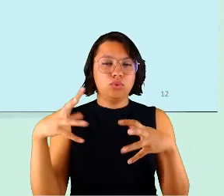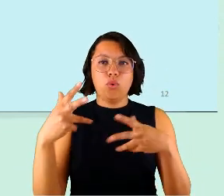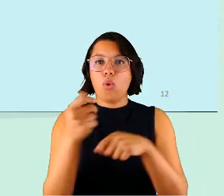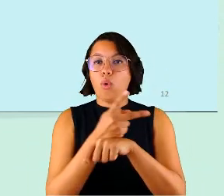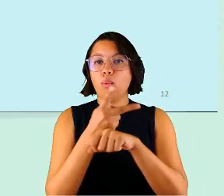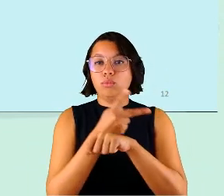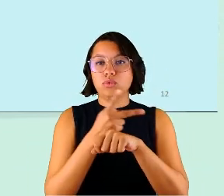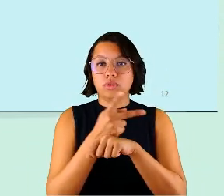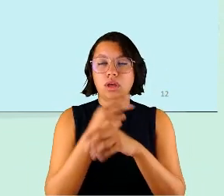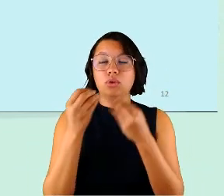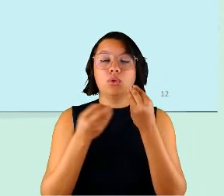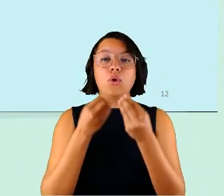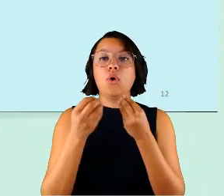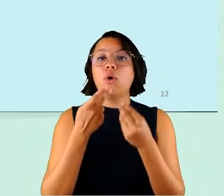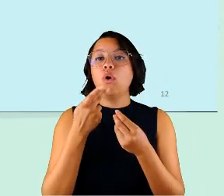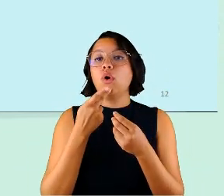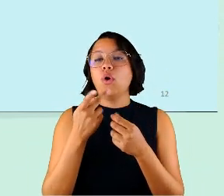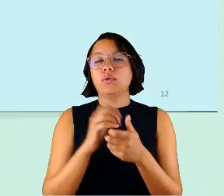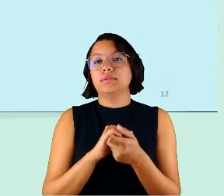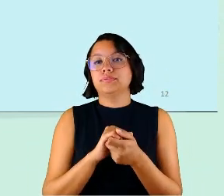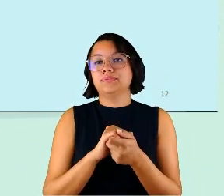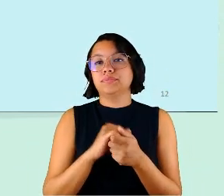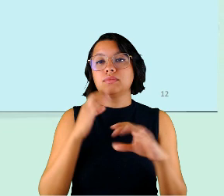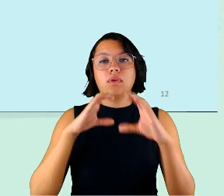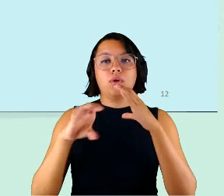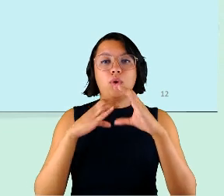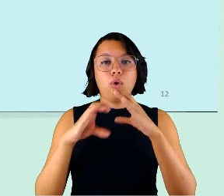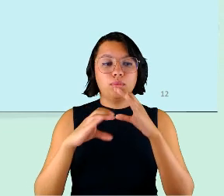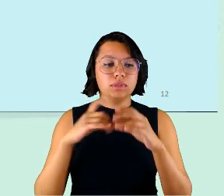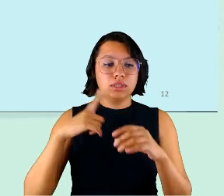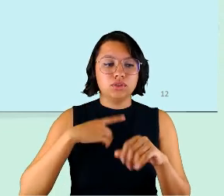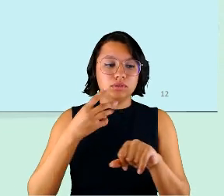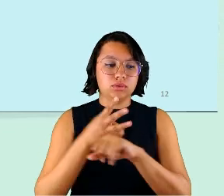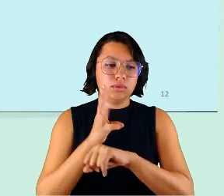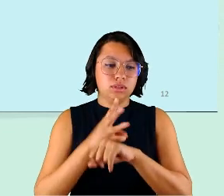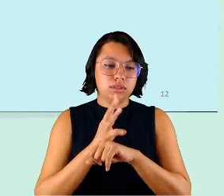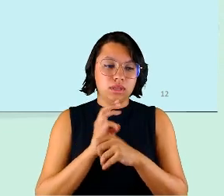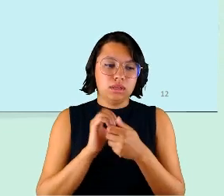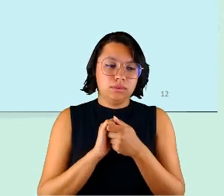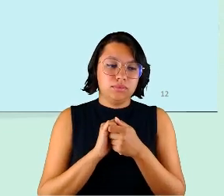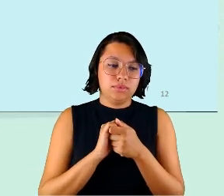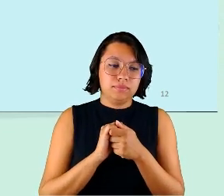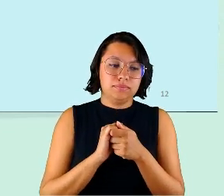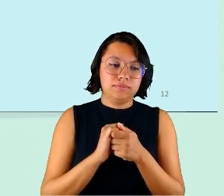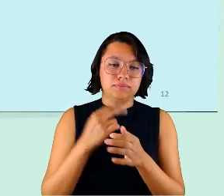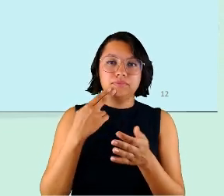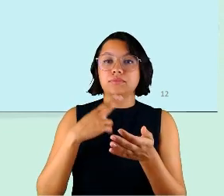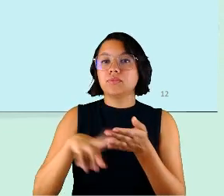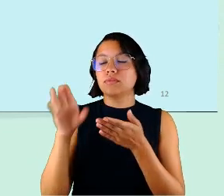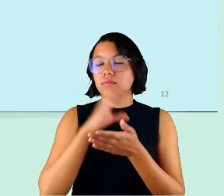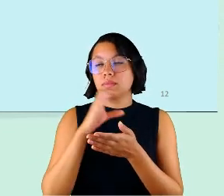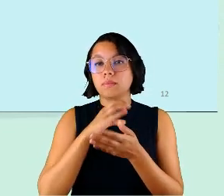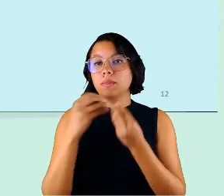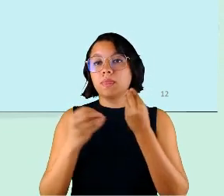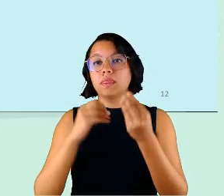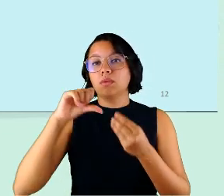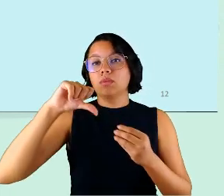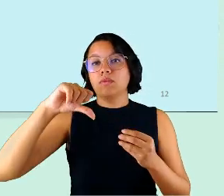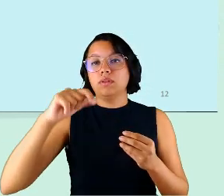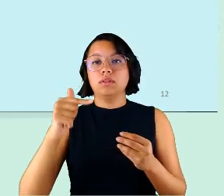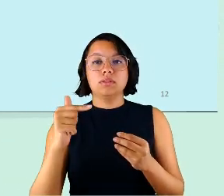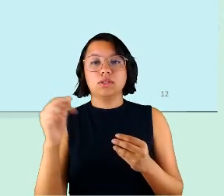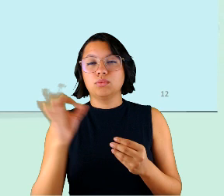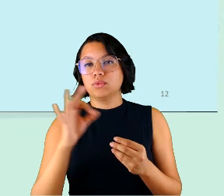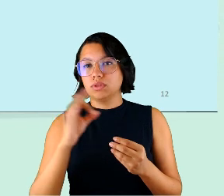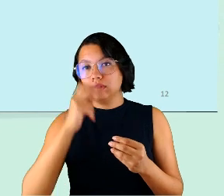recursos para se comunicar então tivemos um WhatsApp de mensagem instantânea como 97